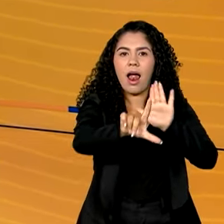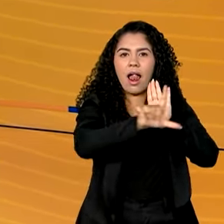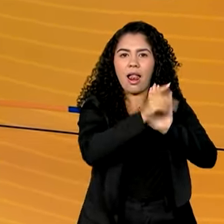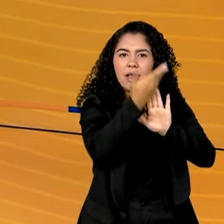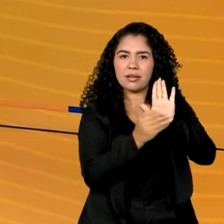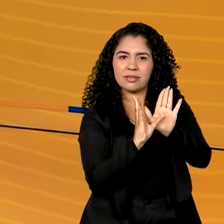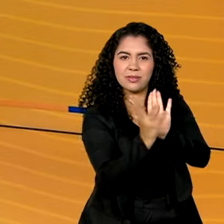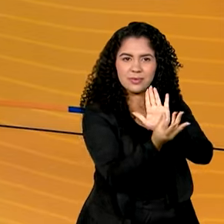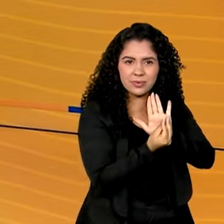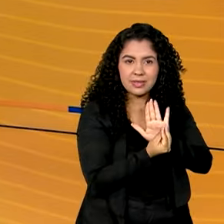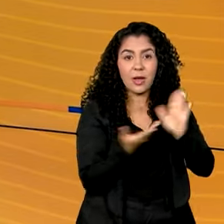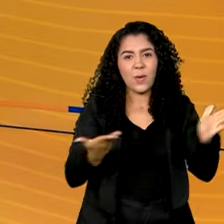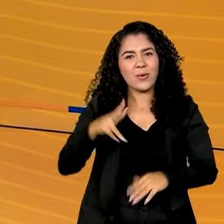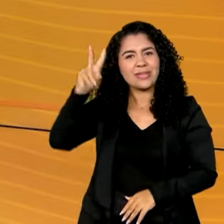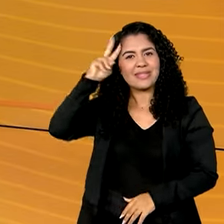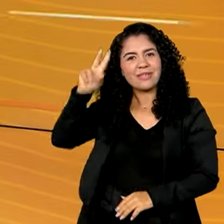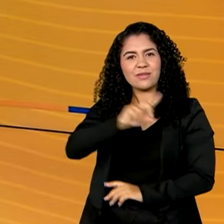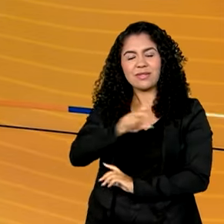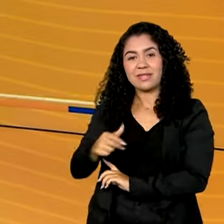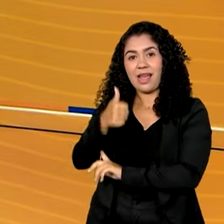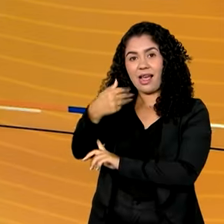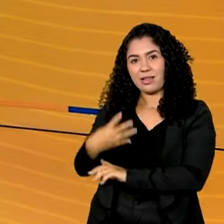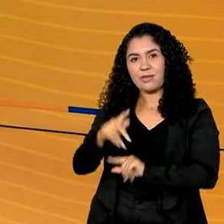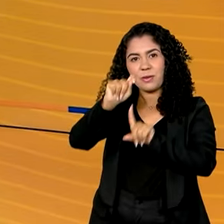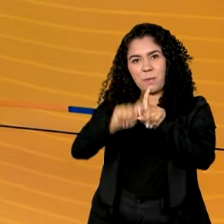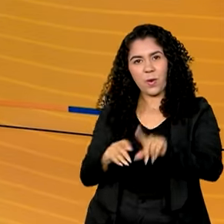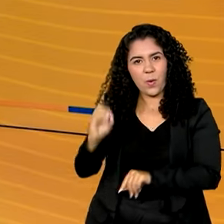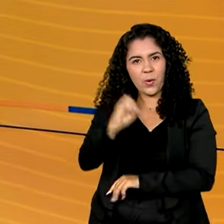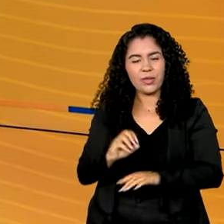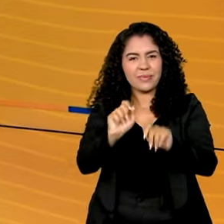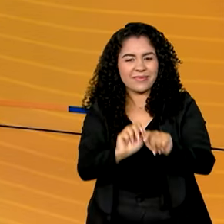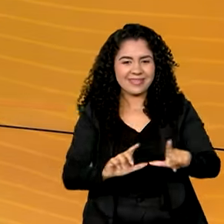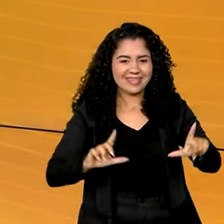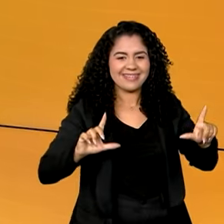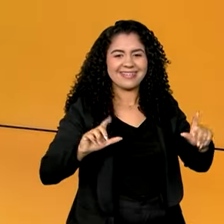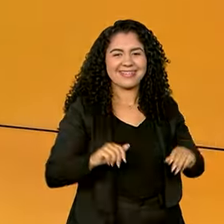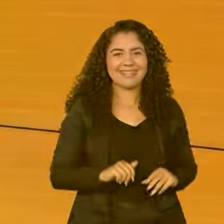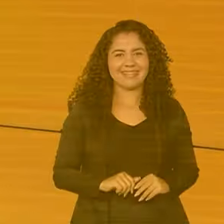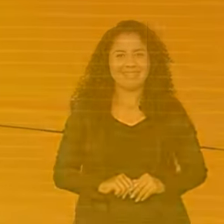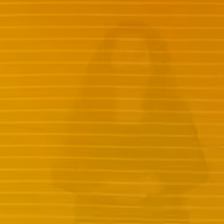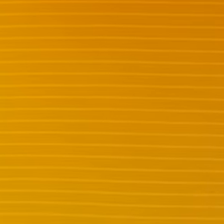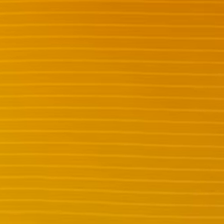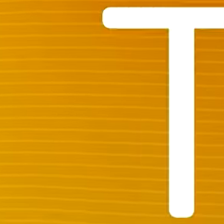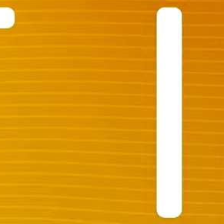Rouanet. Segunda-feira, 14 de outubro, o Brasil em Dia começa agora.